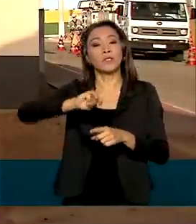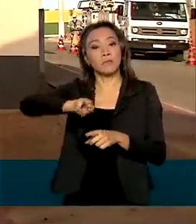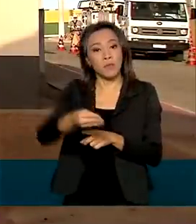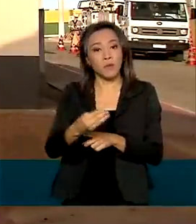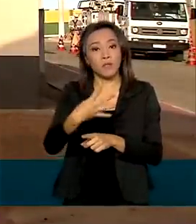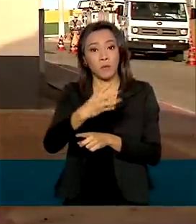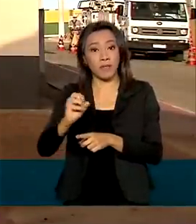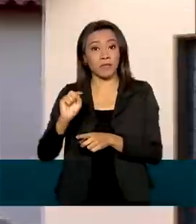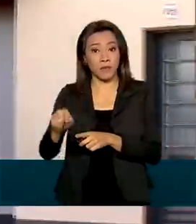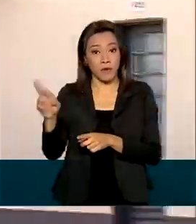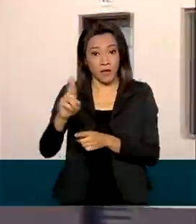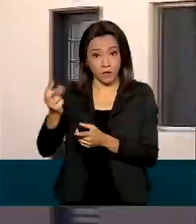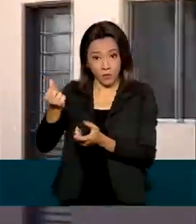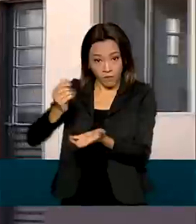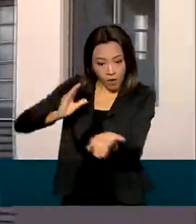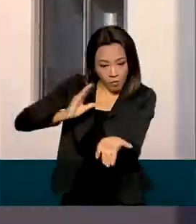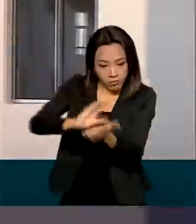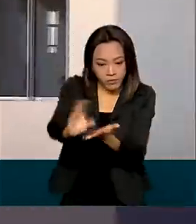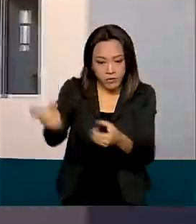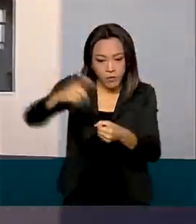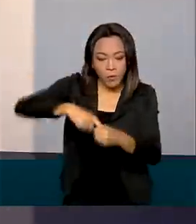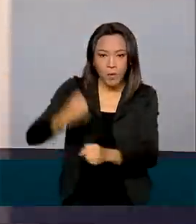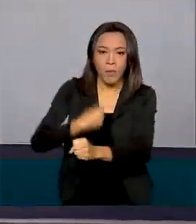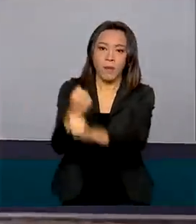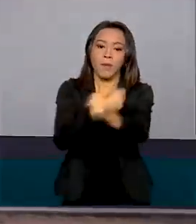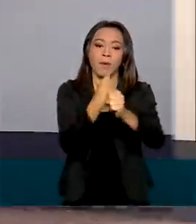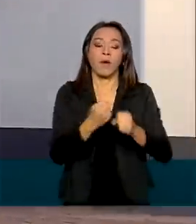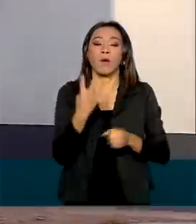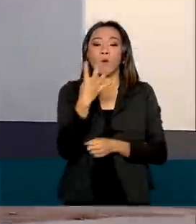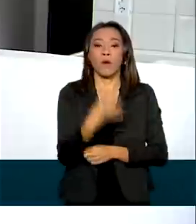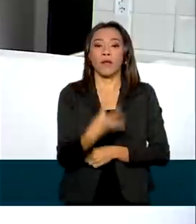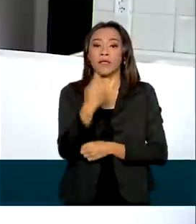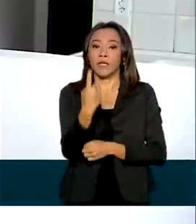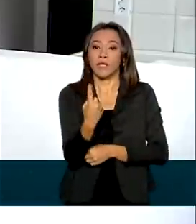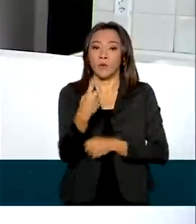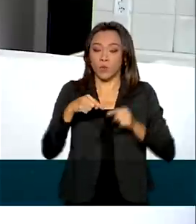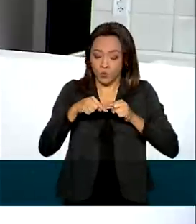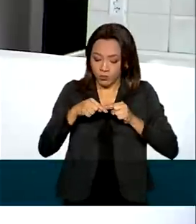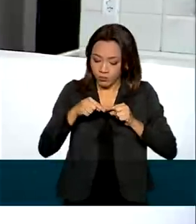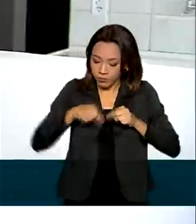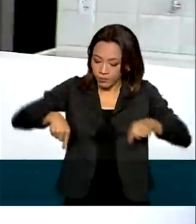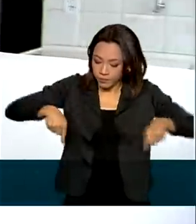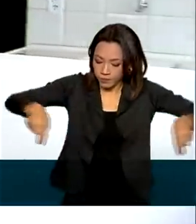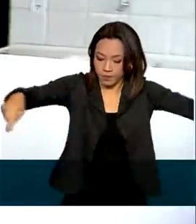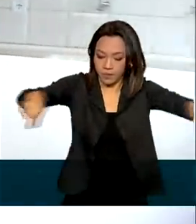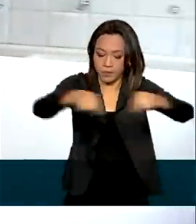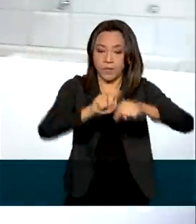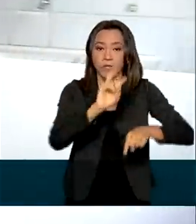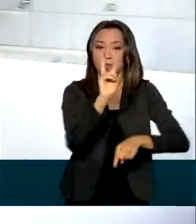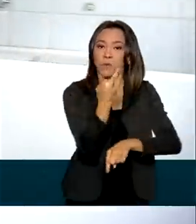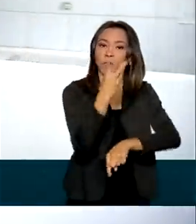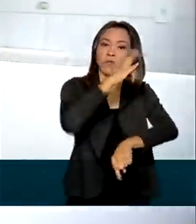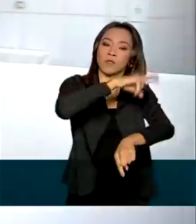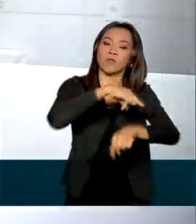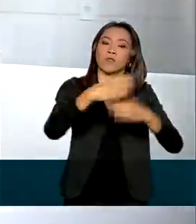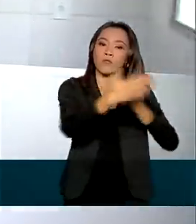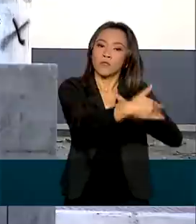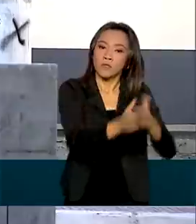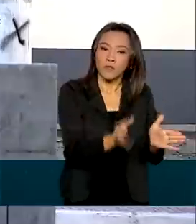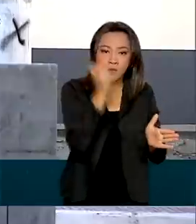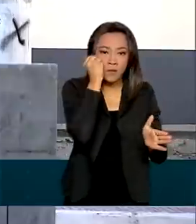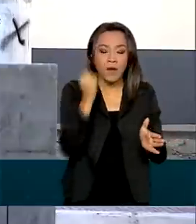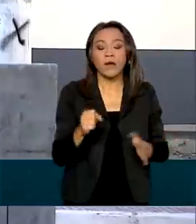reais do governo federal. As casas têm 41 metros quadrados, divididos em dois quartos, sala, cozinha e